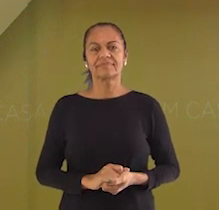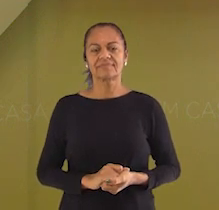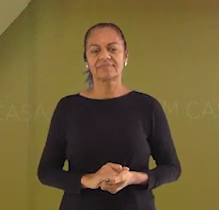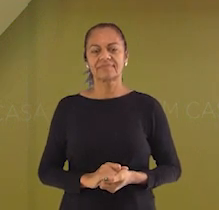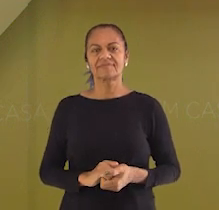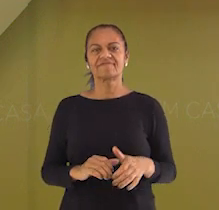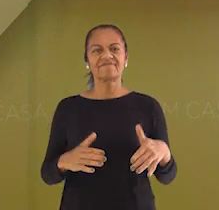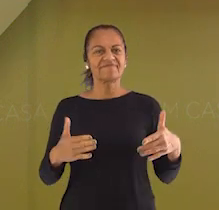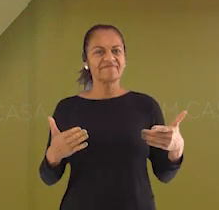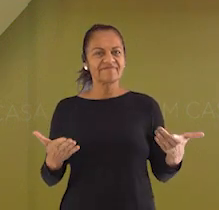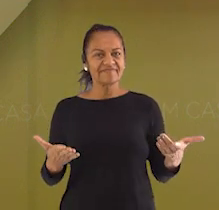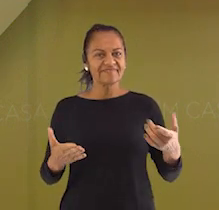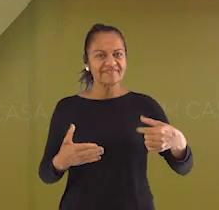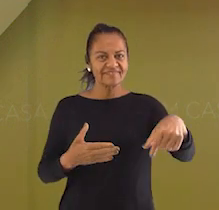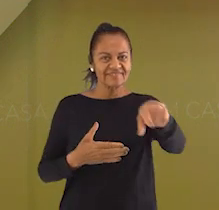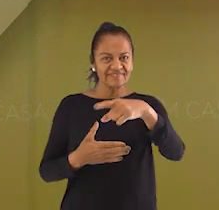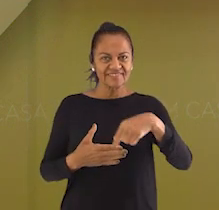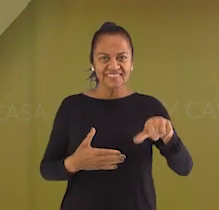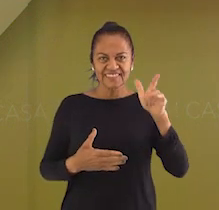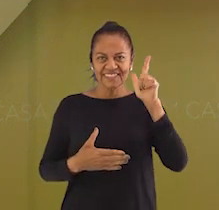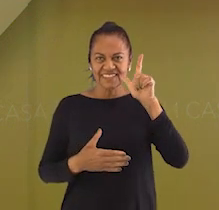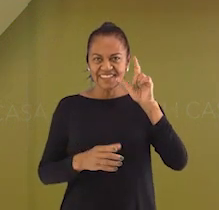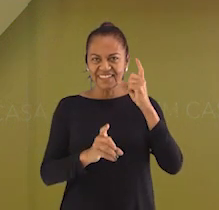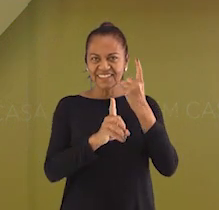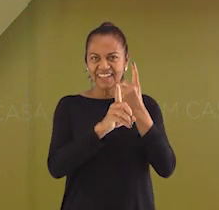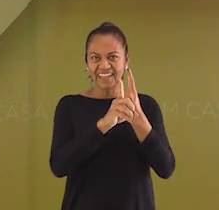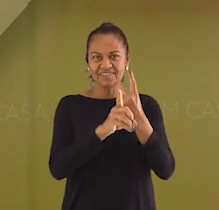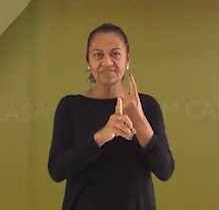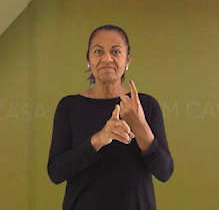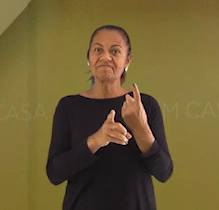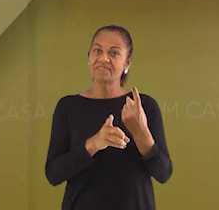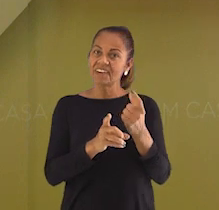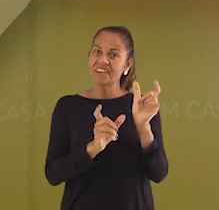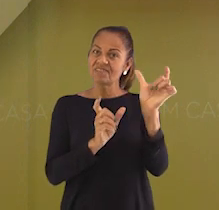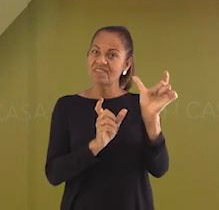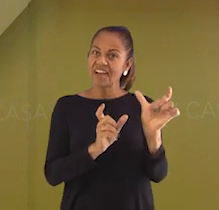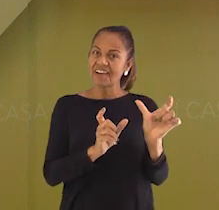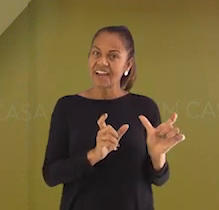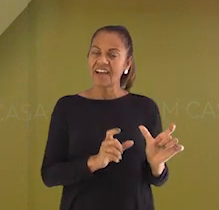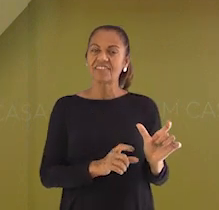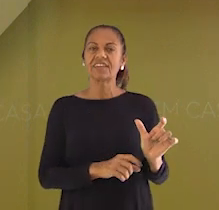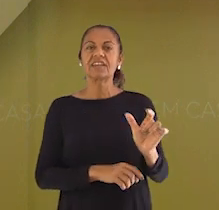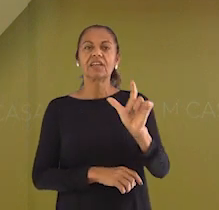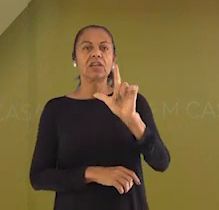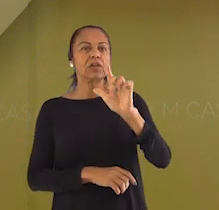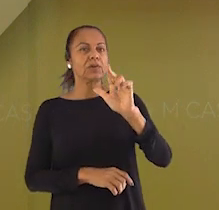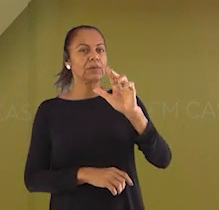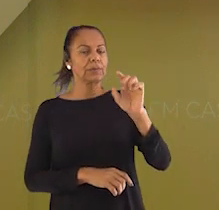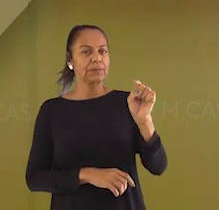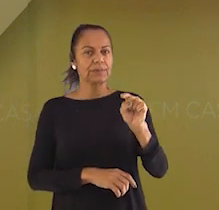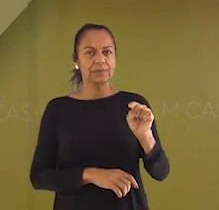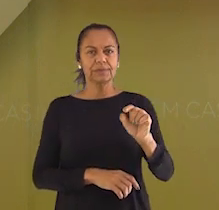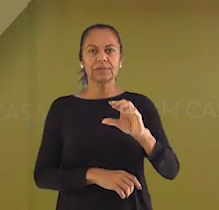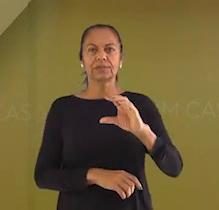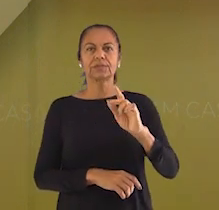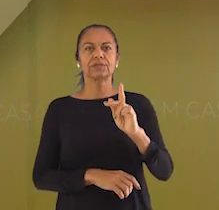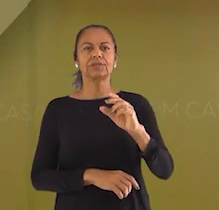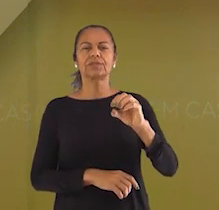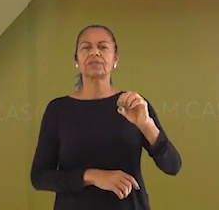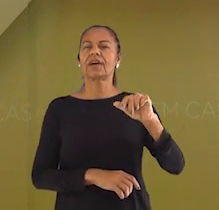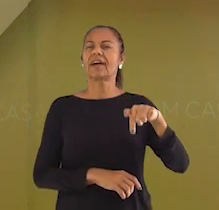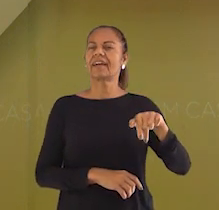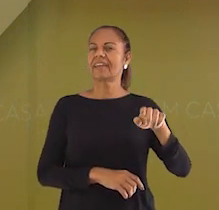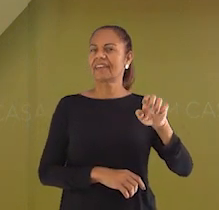E aí? Encontraram? Essas são as palavras luz, choque e energia.